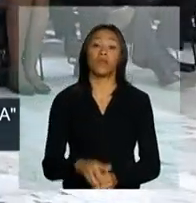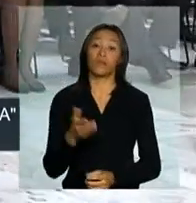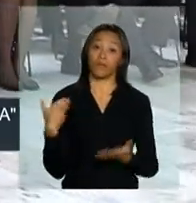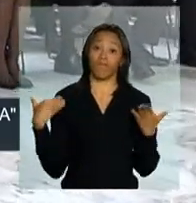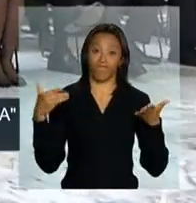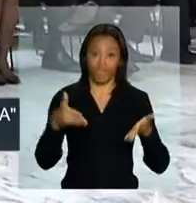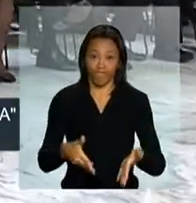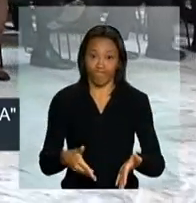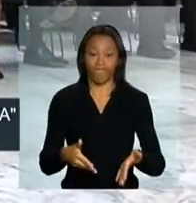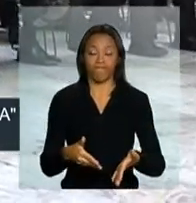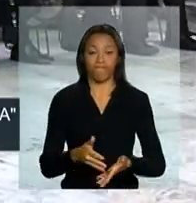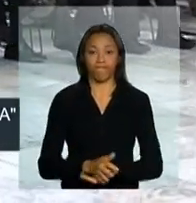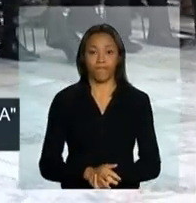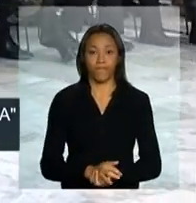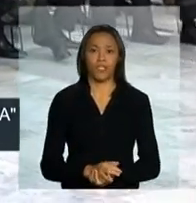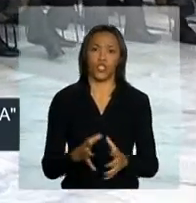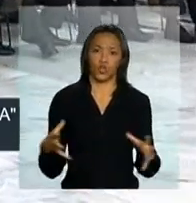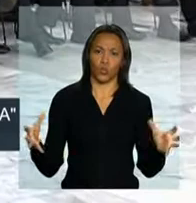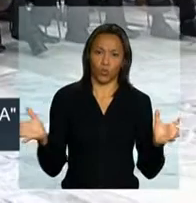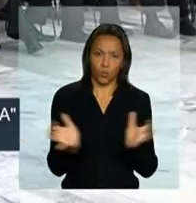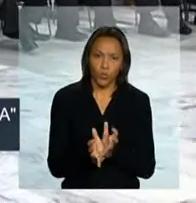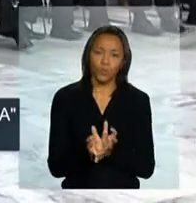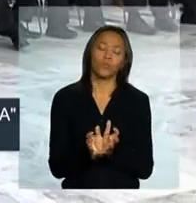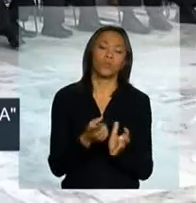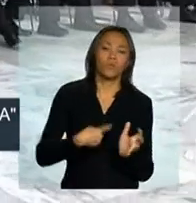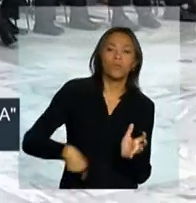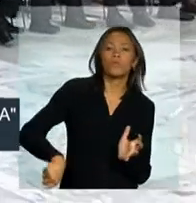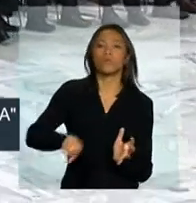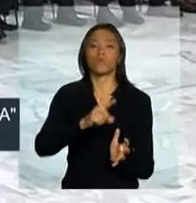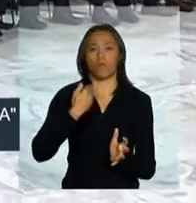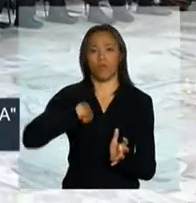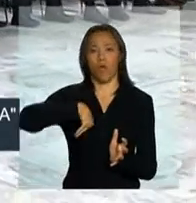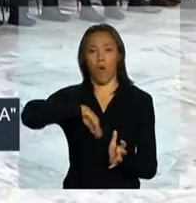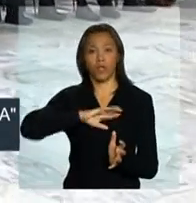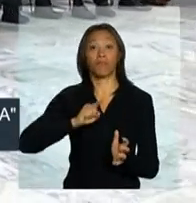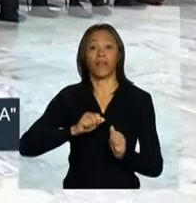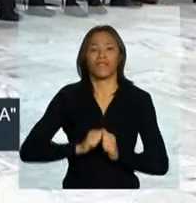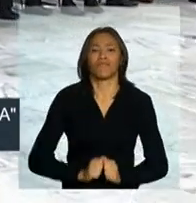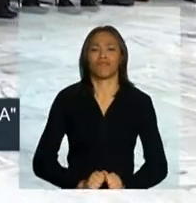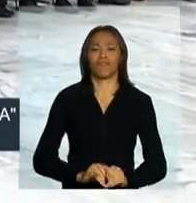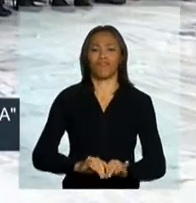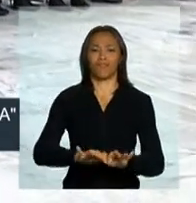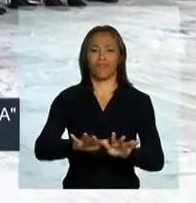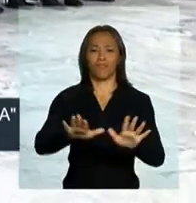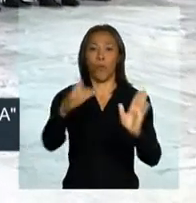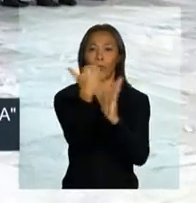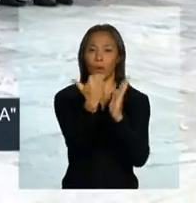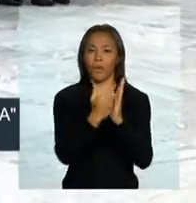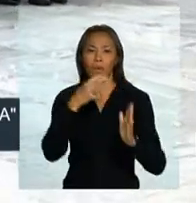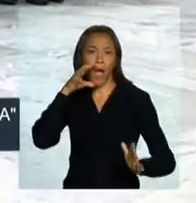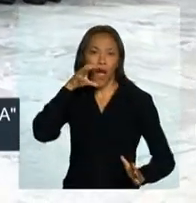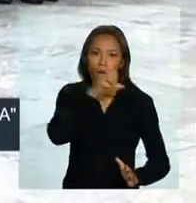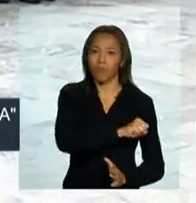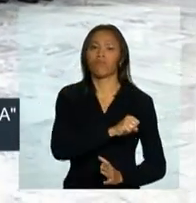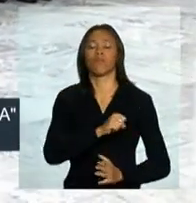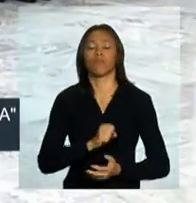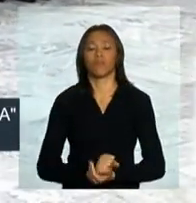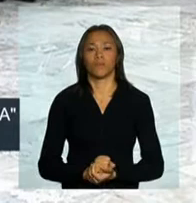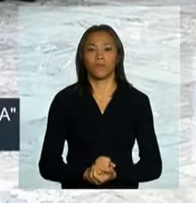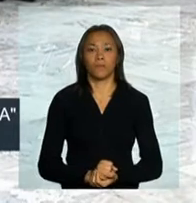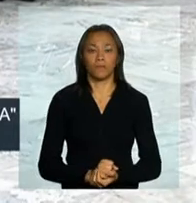se junta a nós para expandir o programa o mais rápido possível.